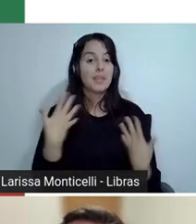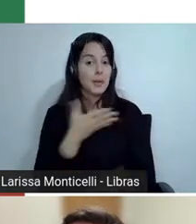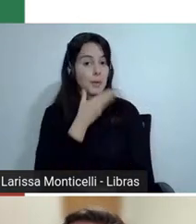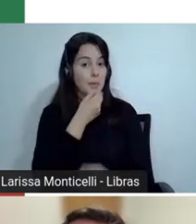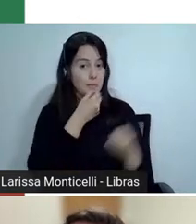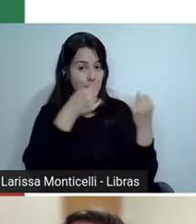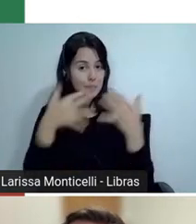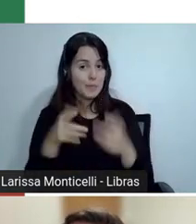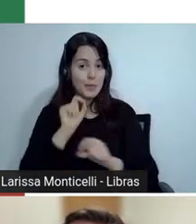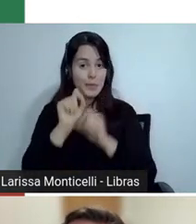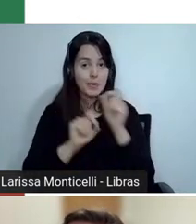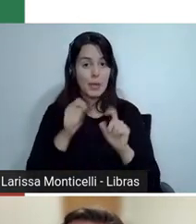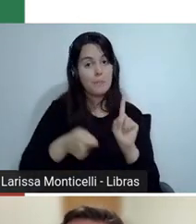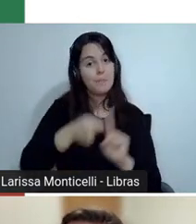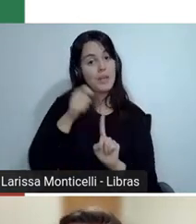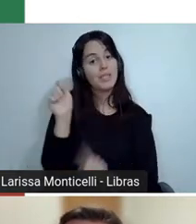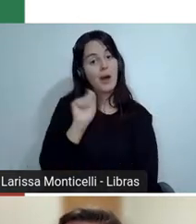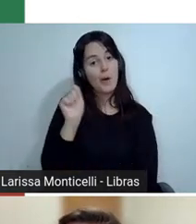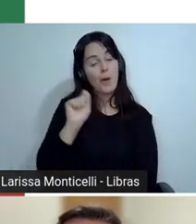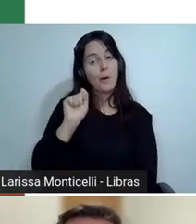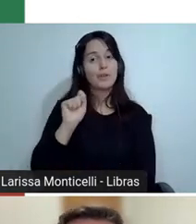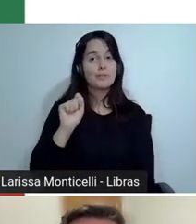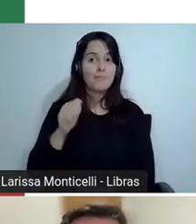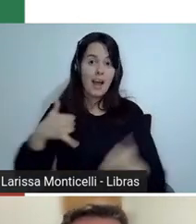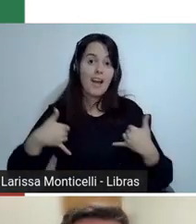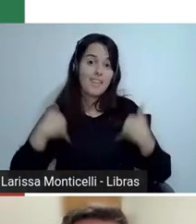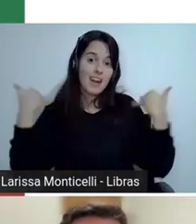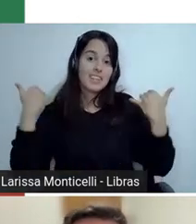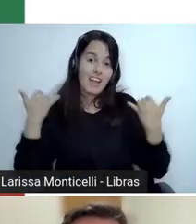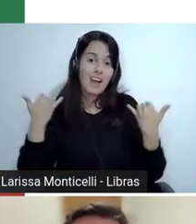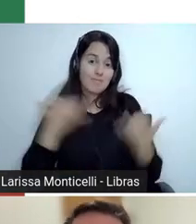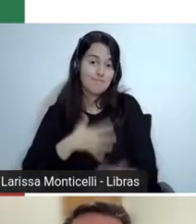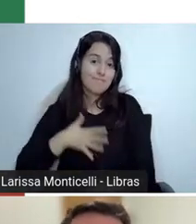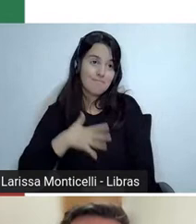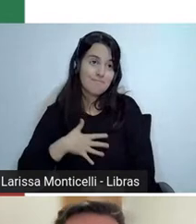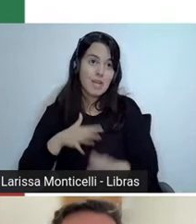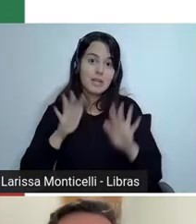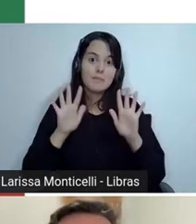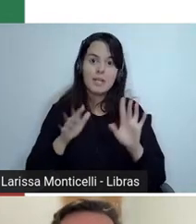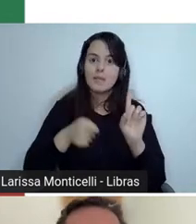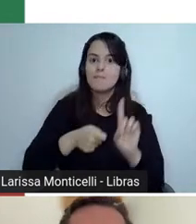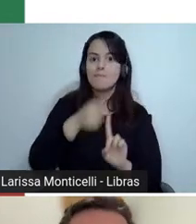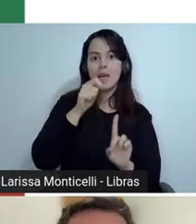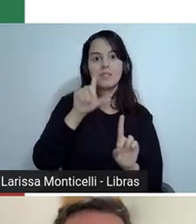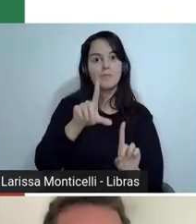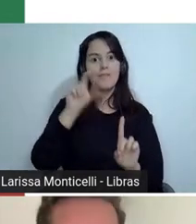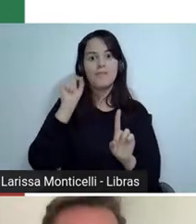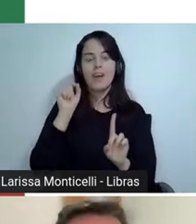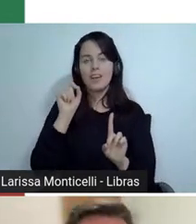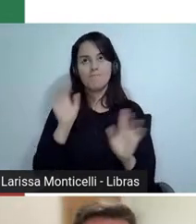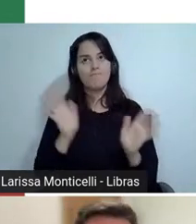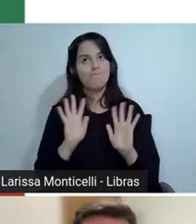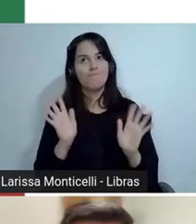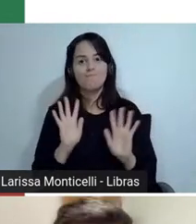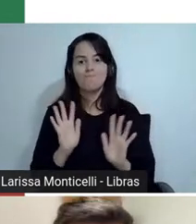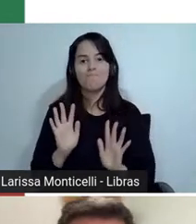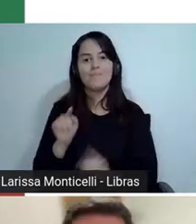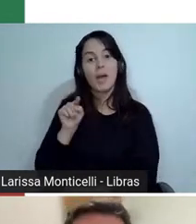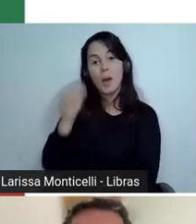não é meu mês preferido também, né, Fernanda? Ai, meu mês preferido é dezembro, não sei vocês.